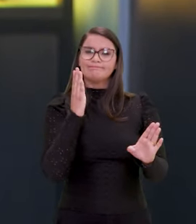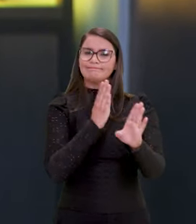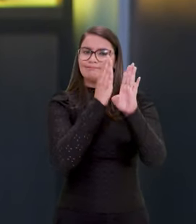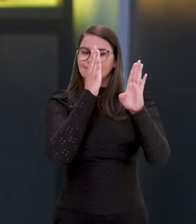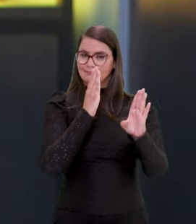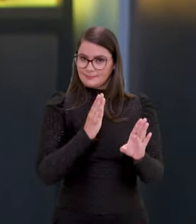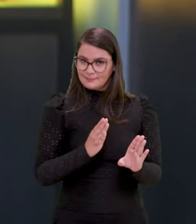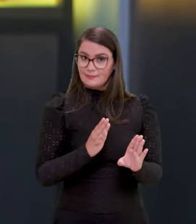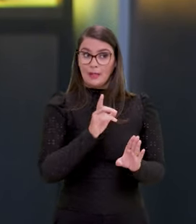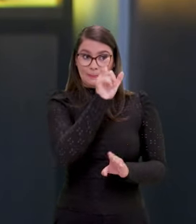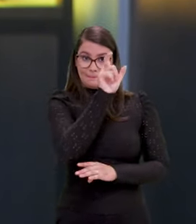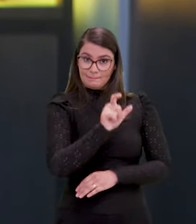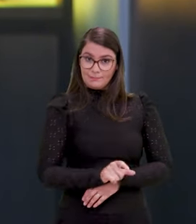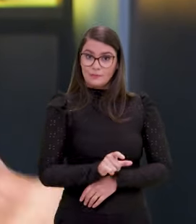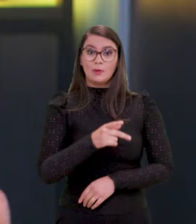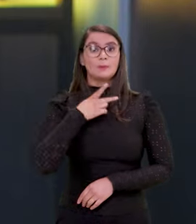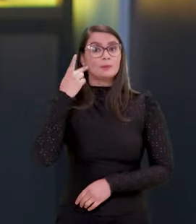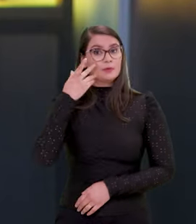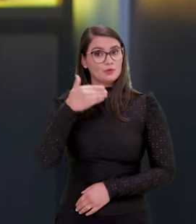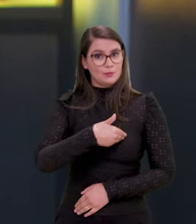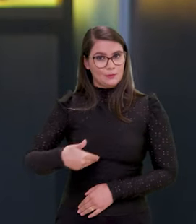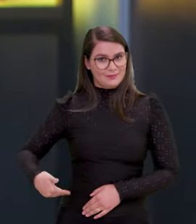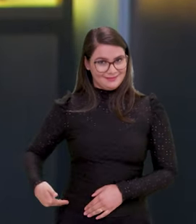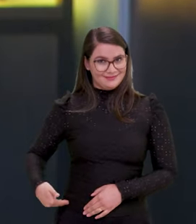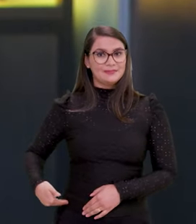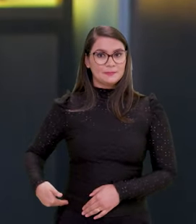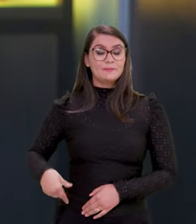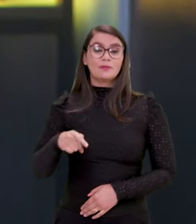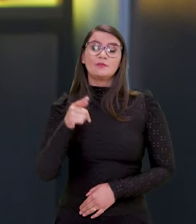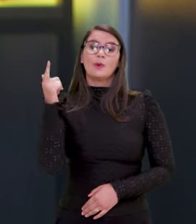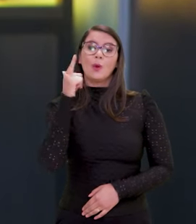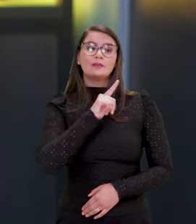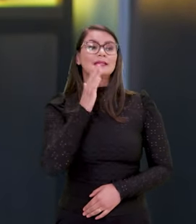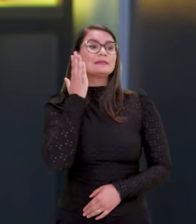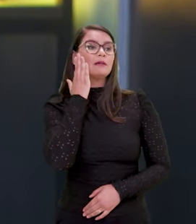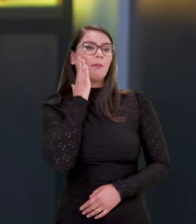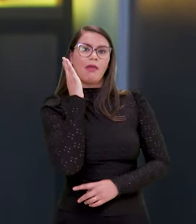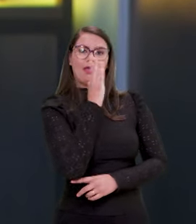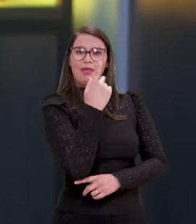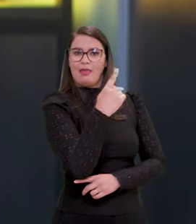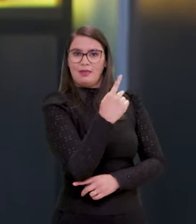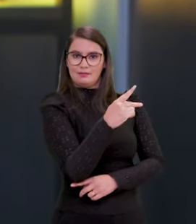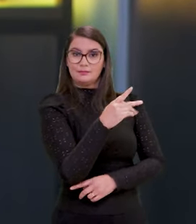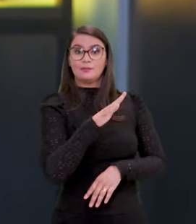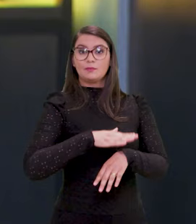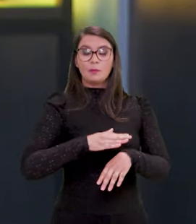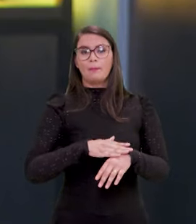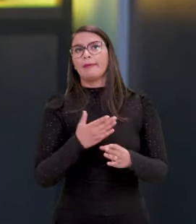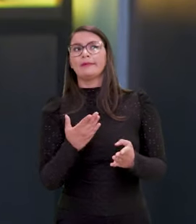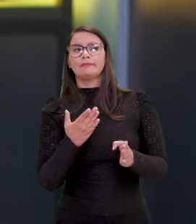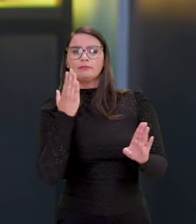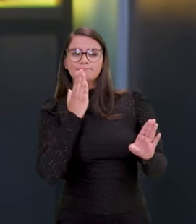identificador do cidadão para as políticas públicas. Porque você está conseguindo endereçar a ele. Então, quando você está